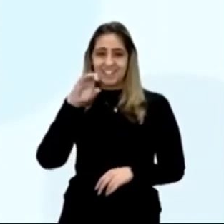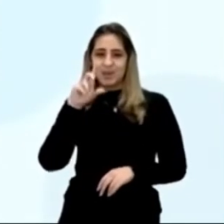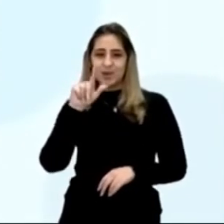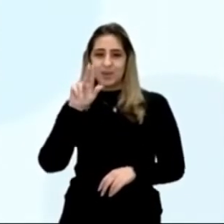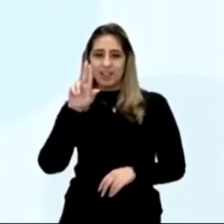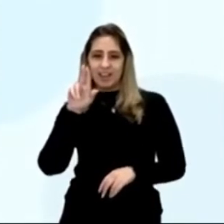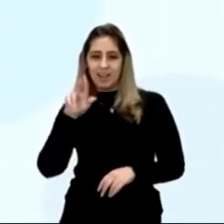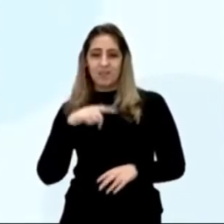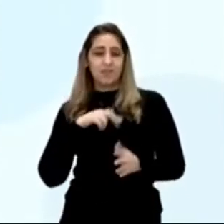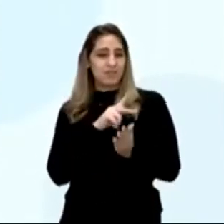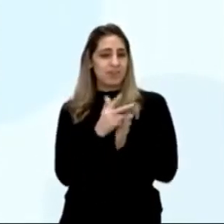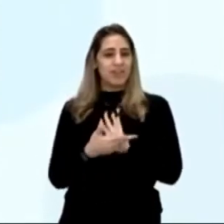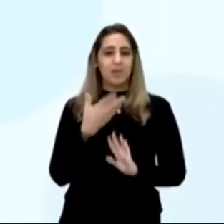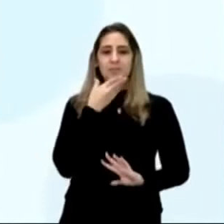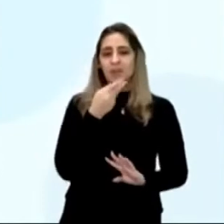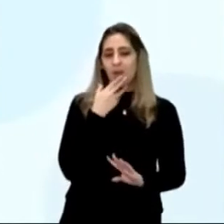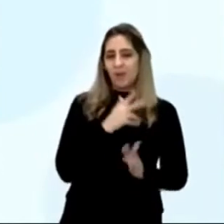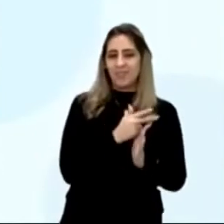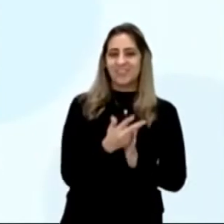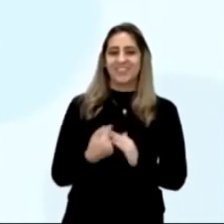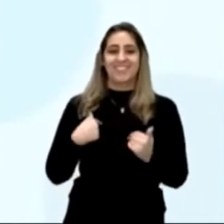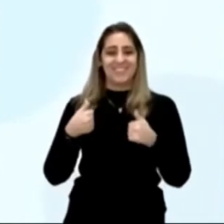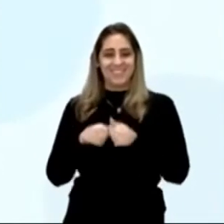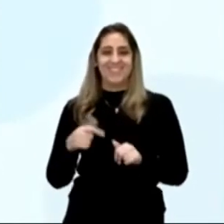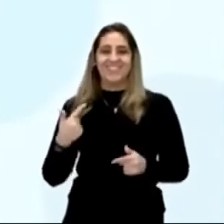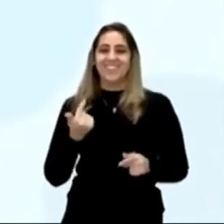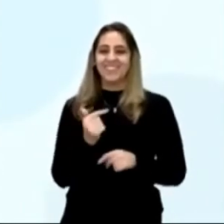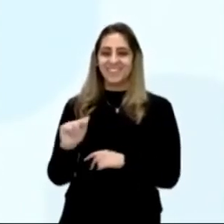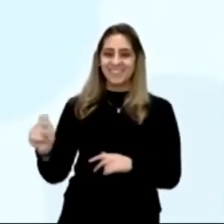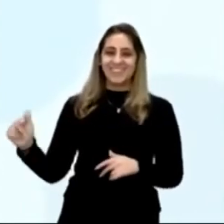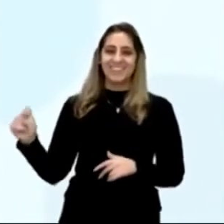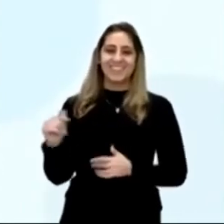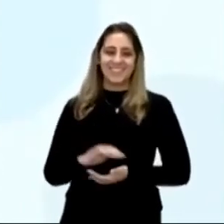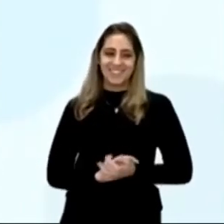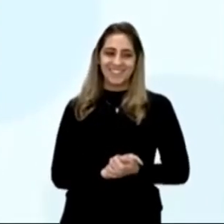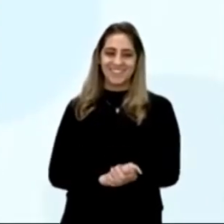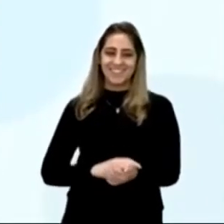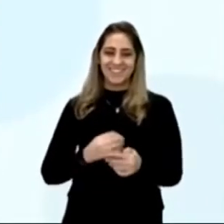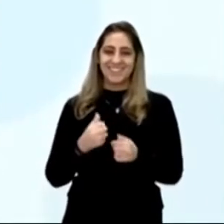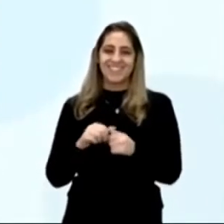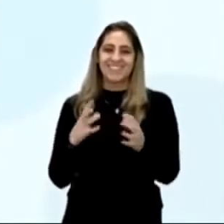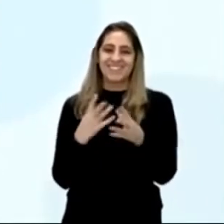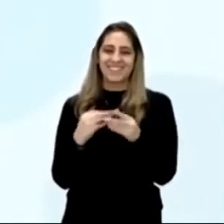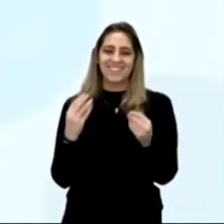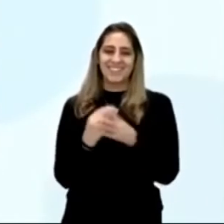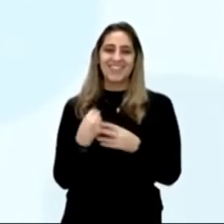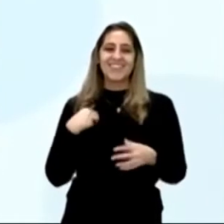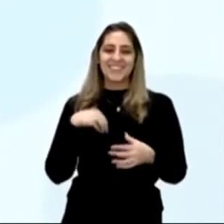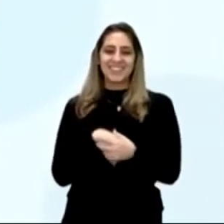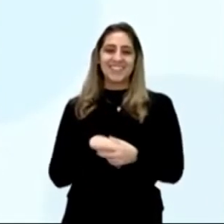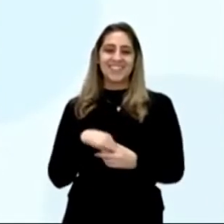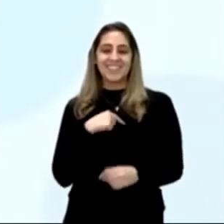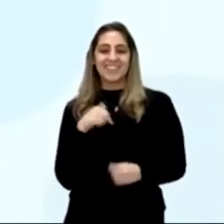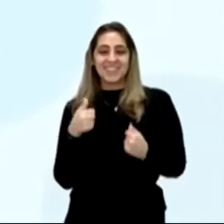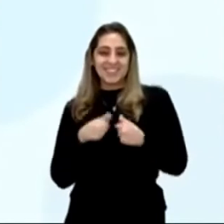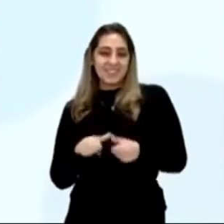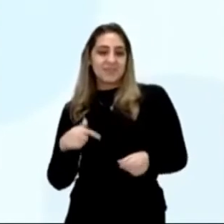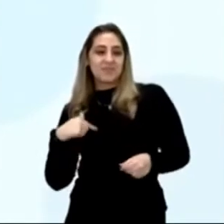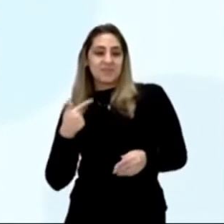Ares Correia, e nós outros, que aqui na nau, com ele vamos sentados, no chão pela alcatifa, acenderam-se tochas,